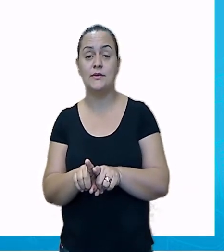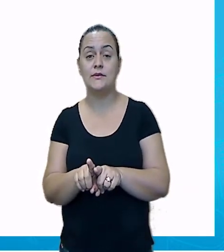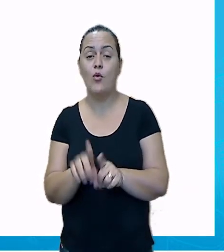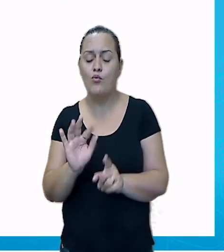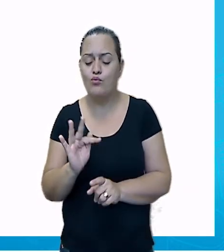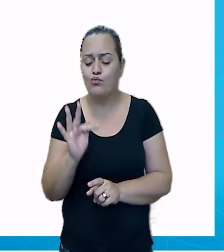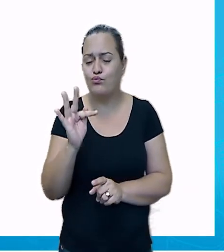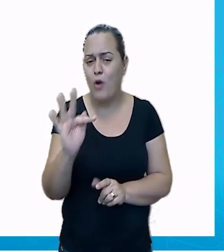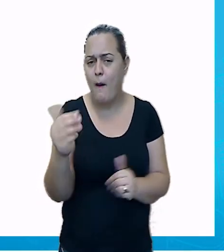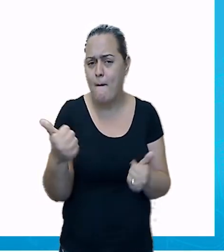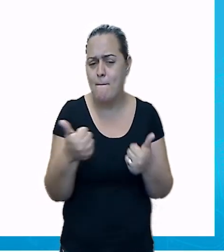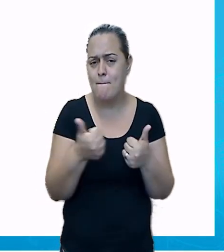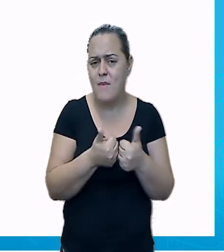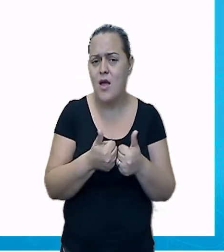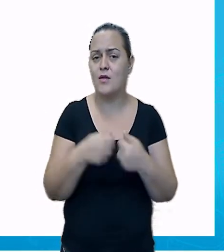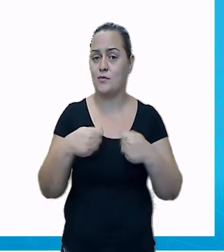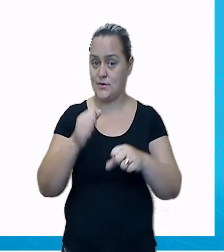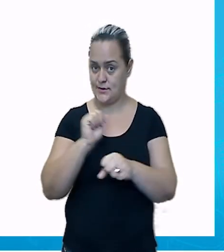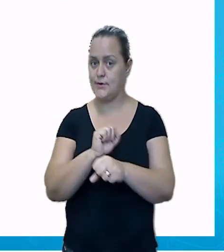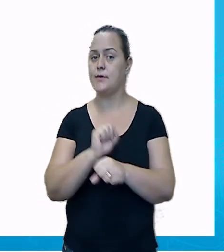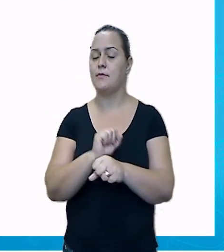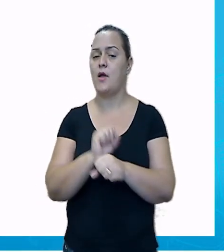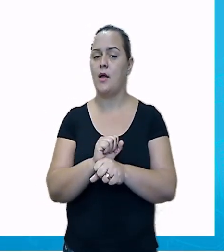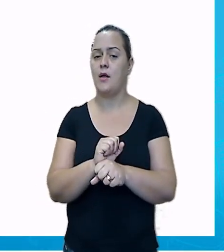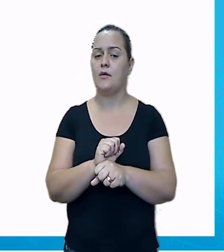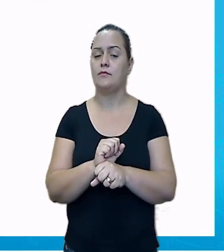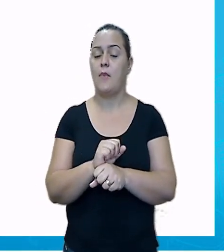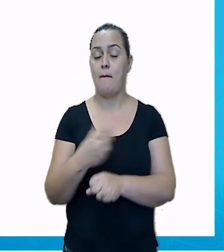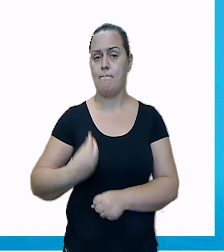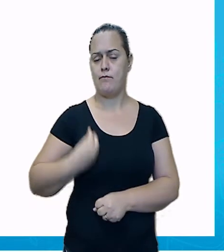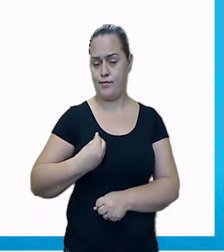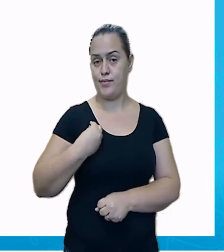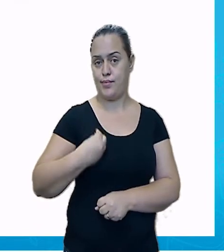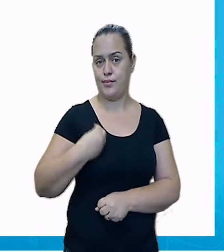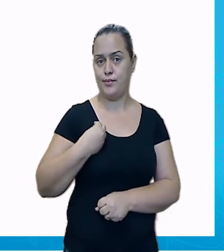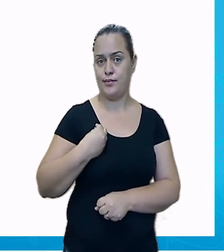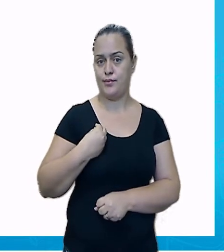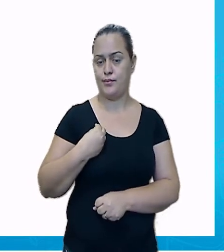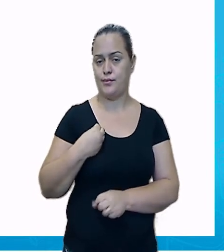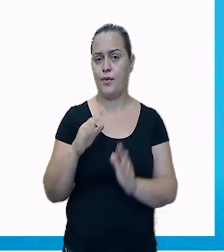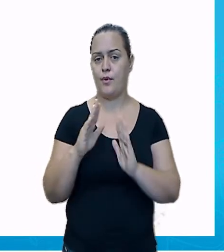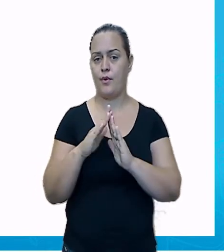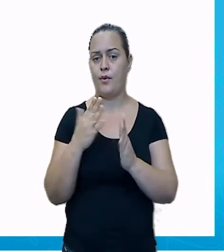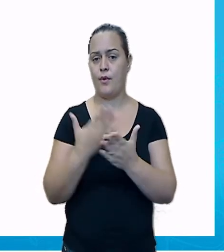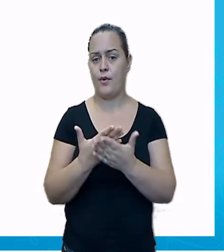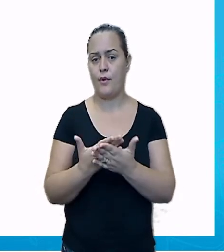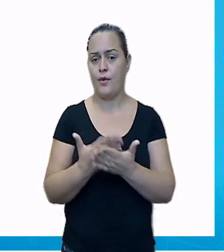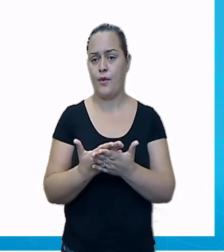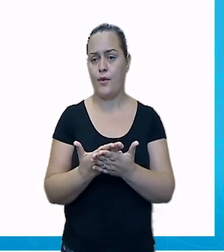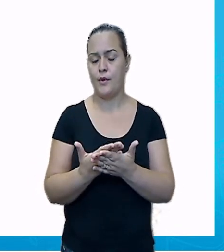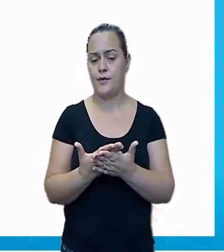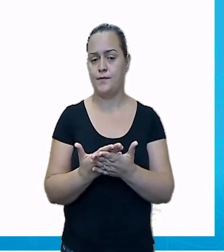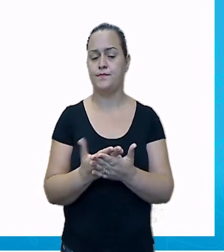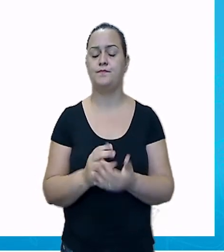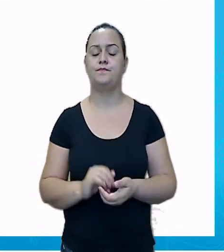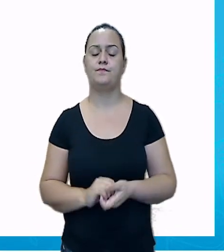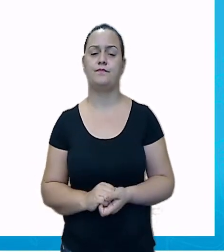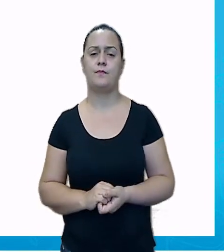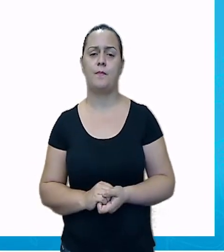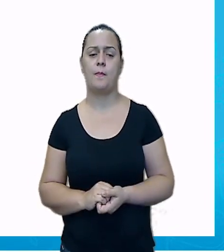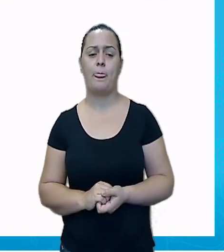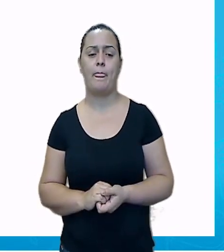gente vai ter. Só que essa forma presencial é todos nós irmos juntos à aula igual era antes? Não.